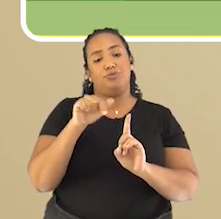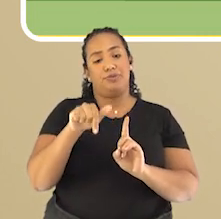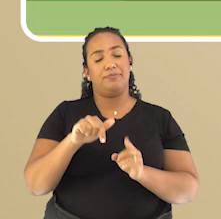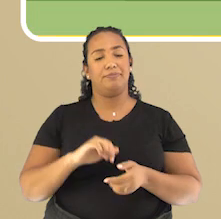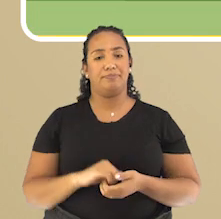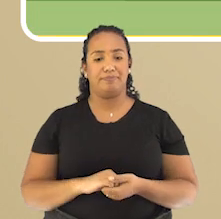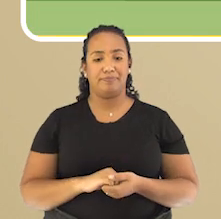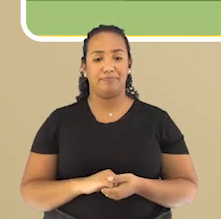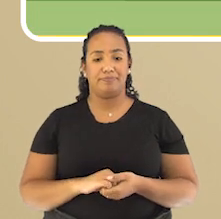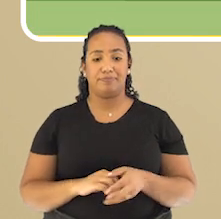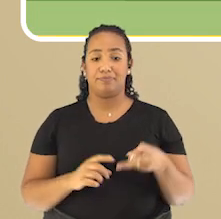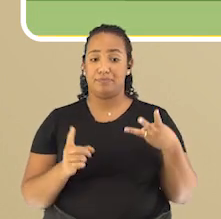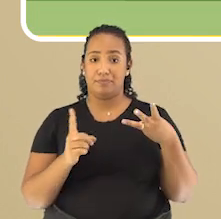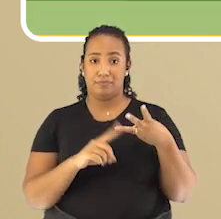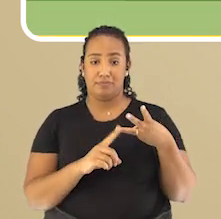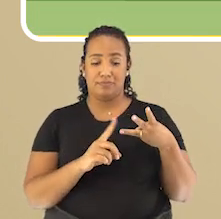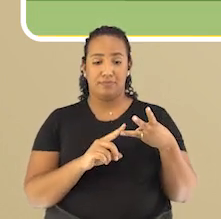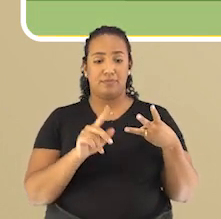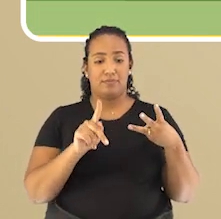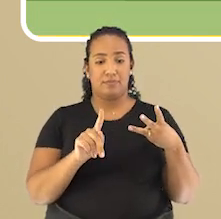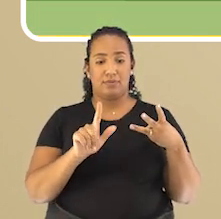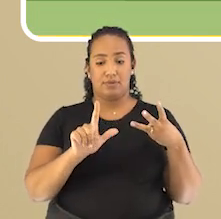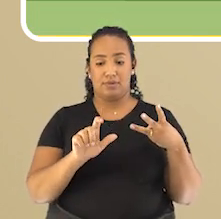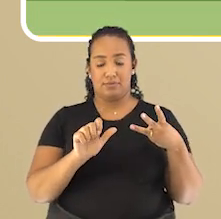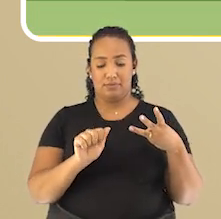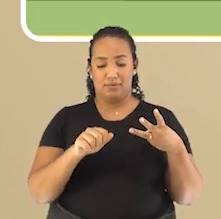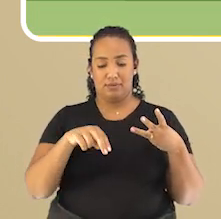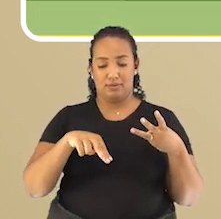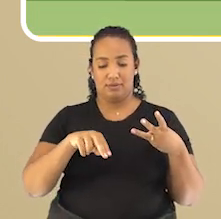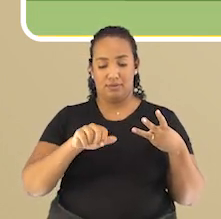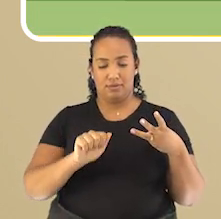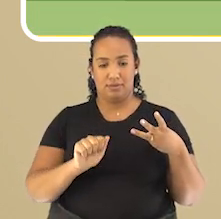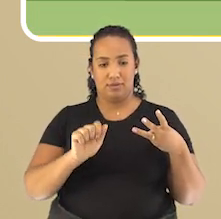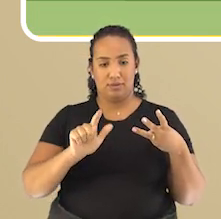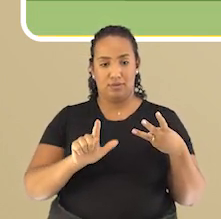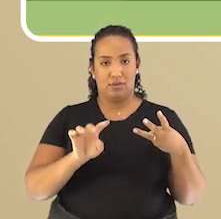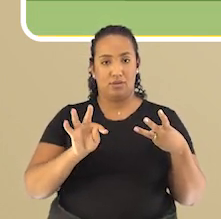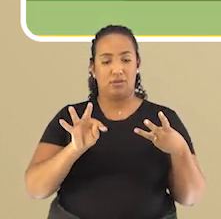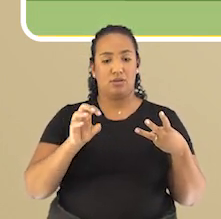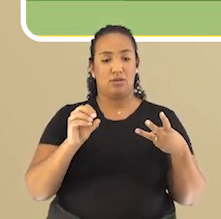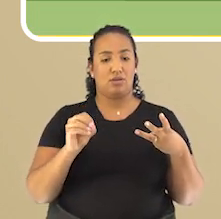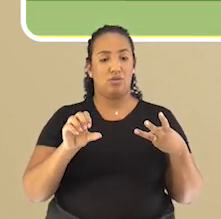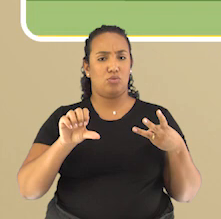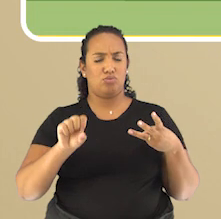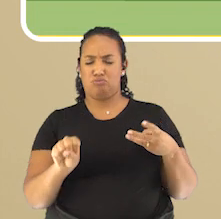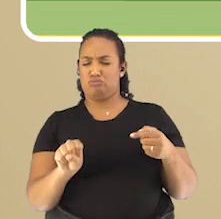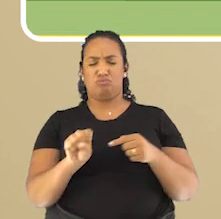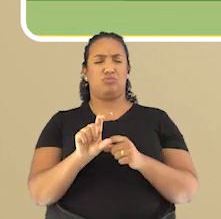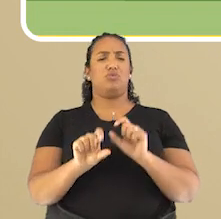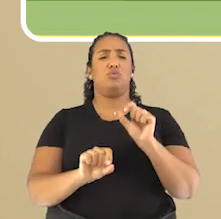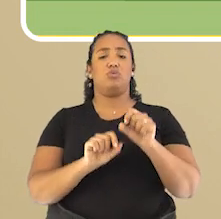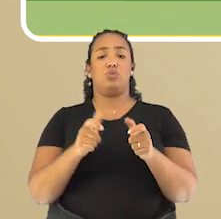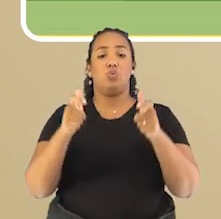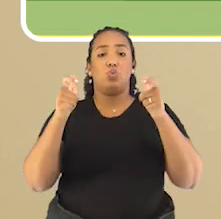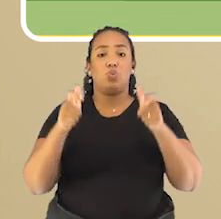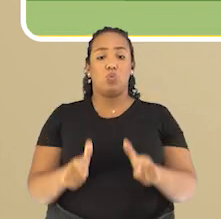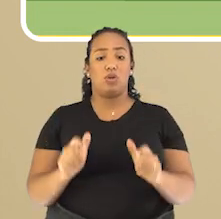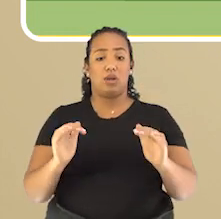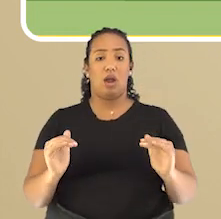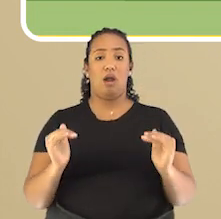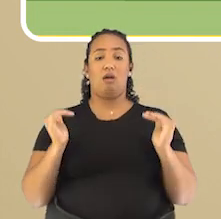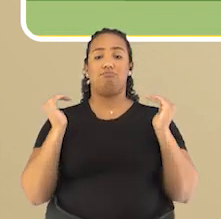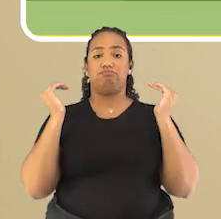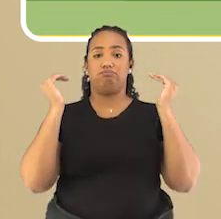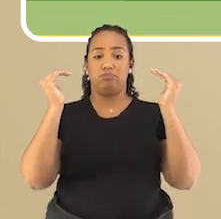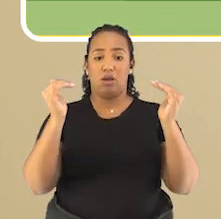Temos ainda os planaltos, como um outro tipo de relevo. Os planaltos são áreas elevadas, que alternam partes